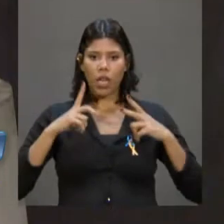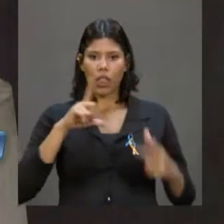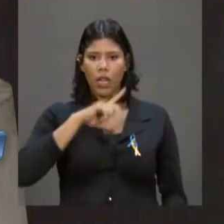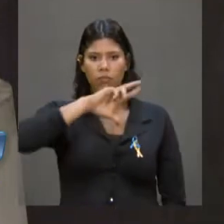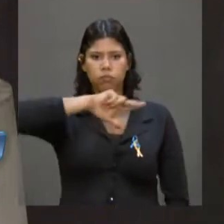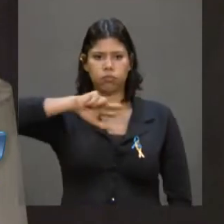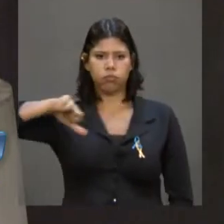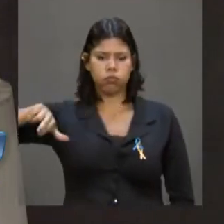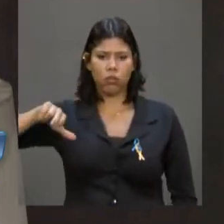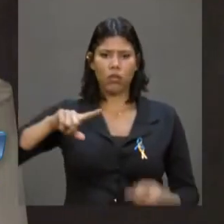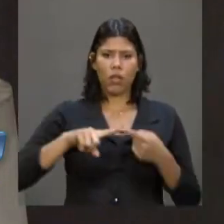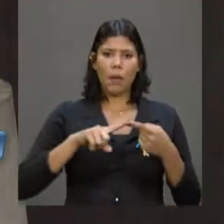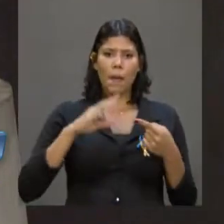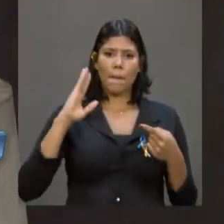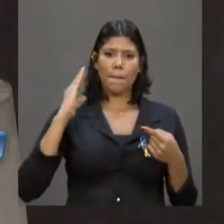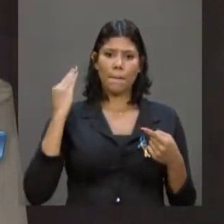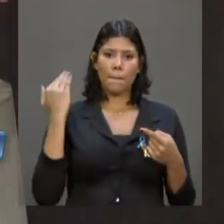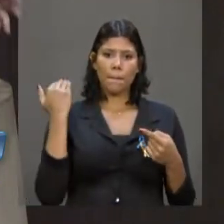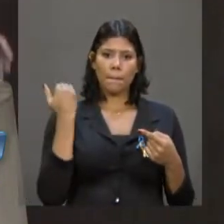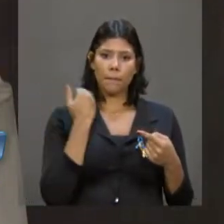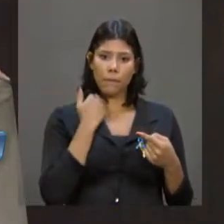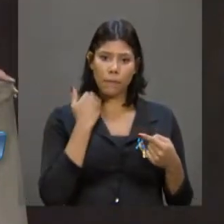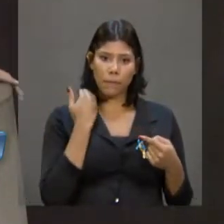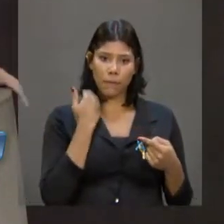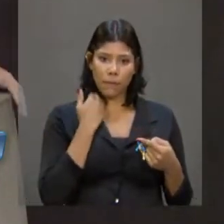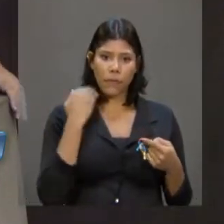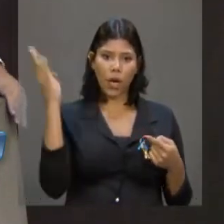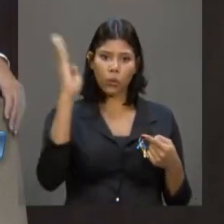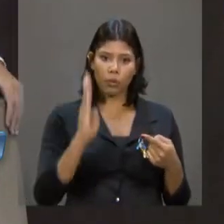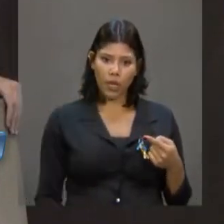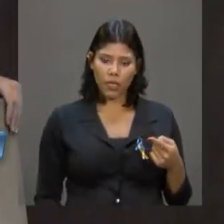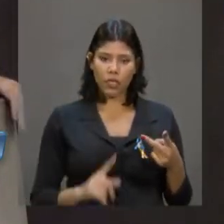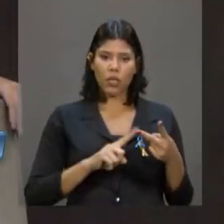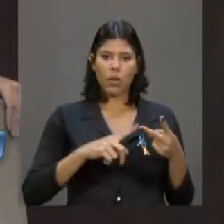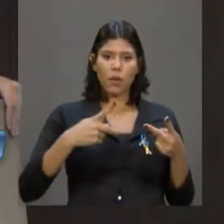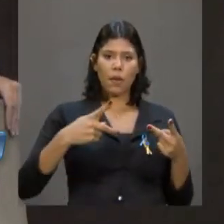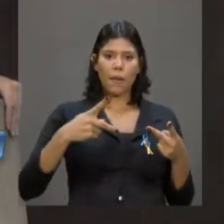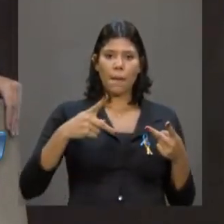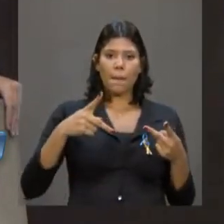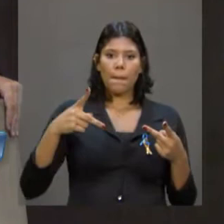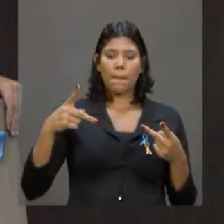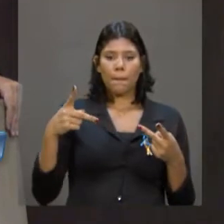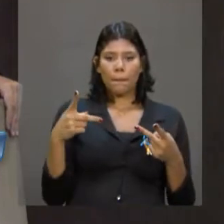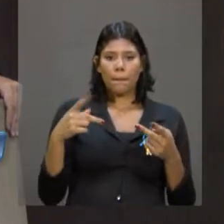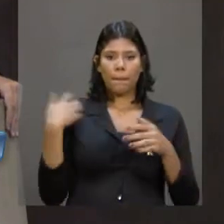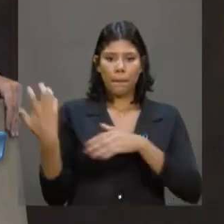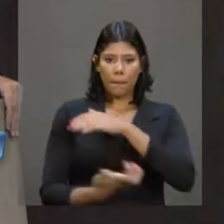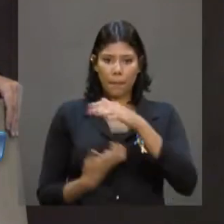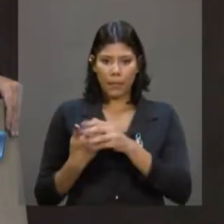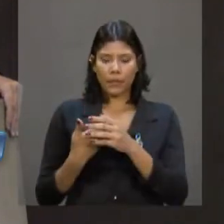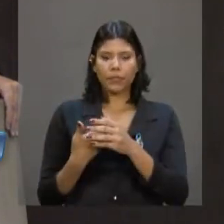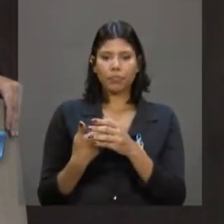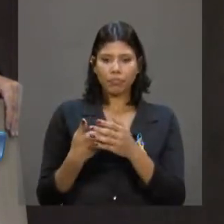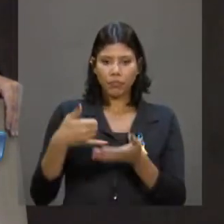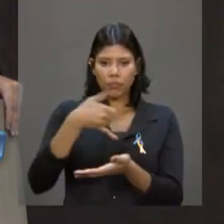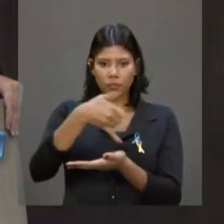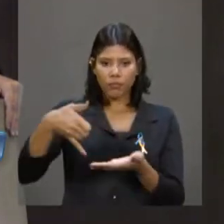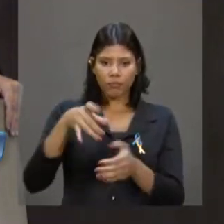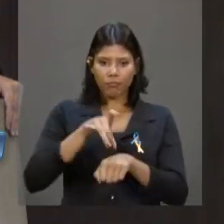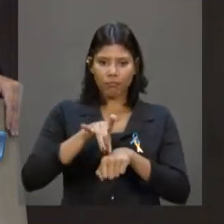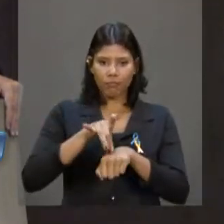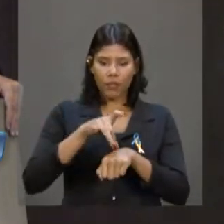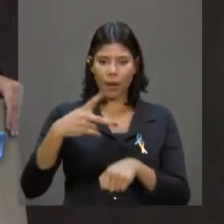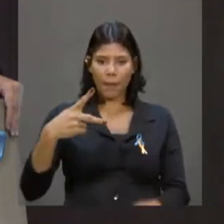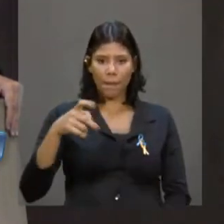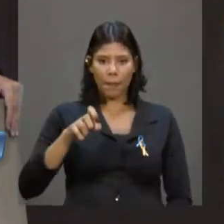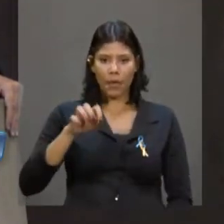Petrobras, professores da educação, bancários de bancos públicos.